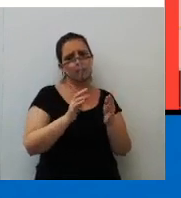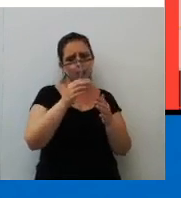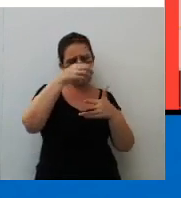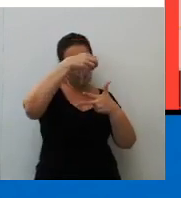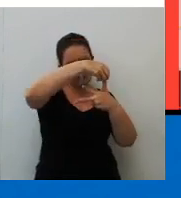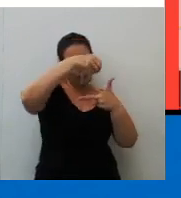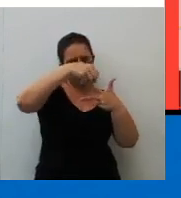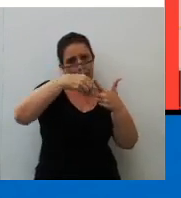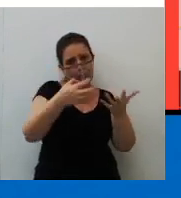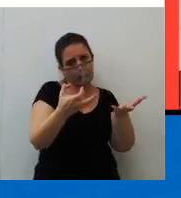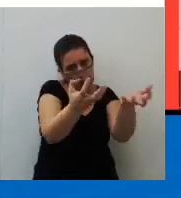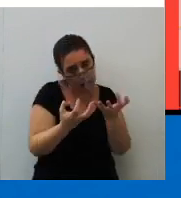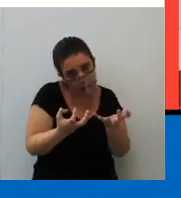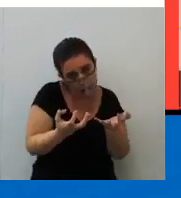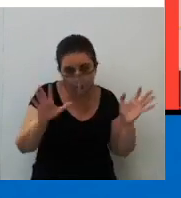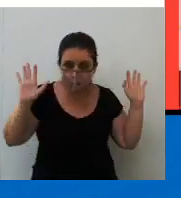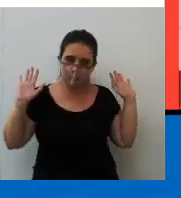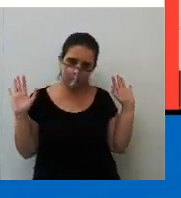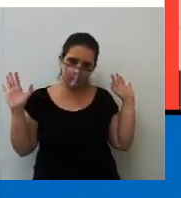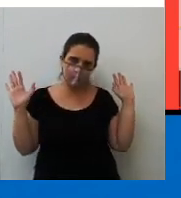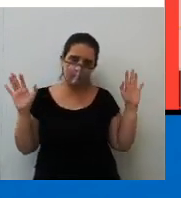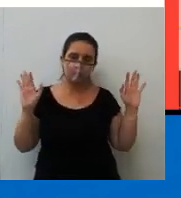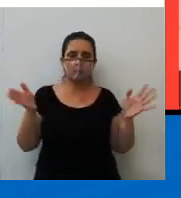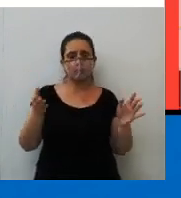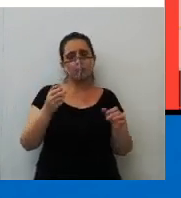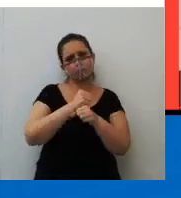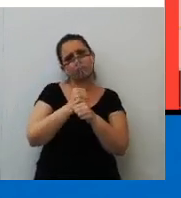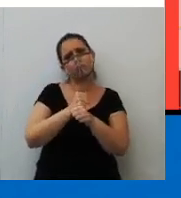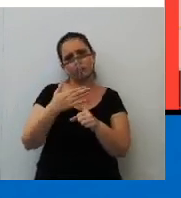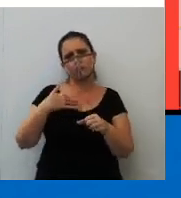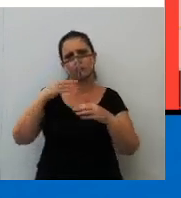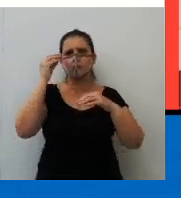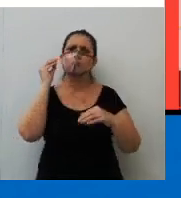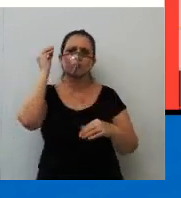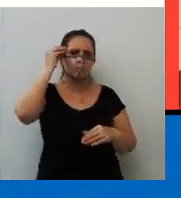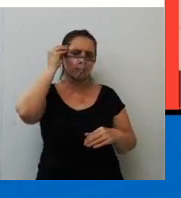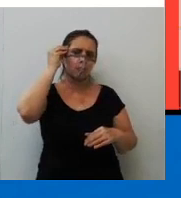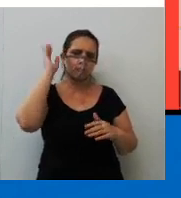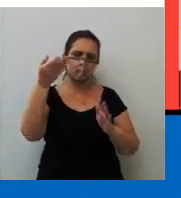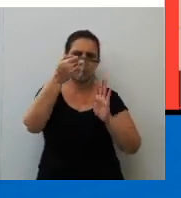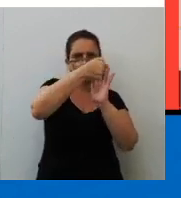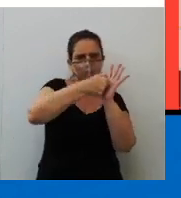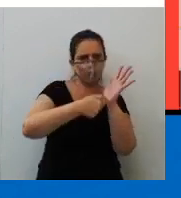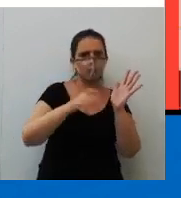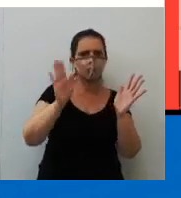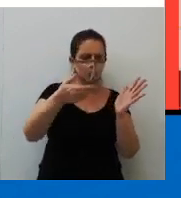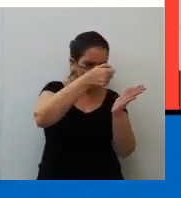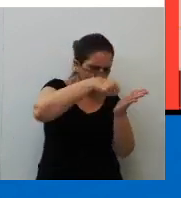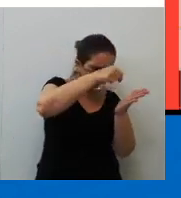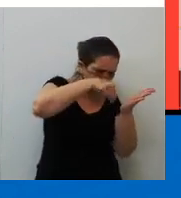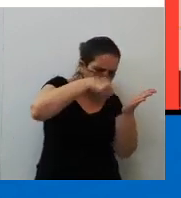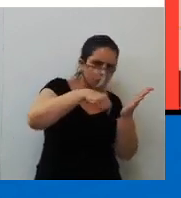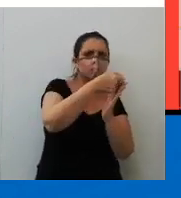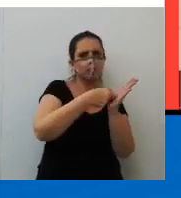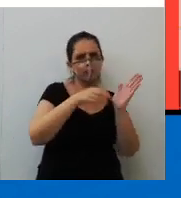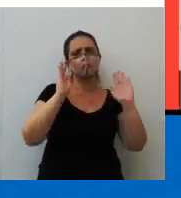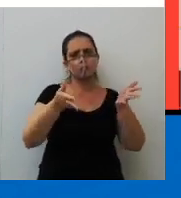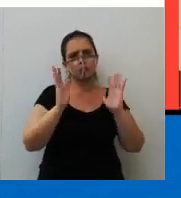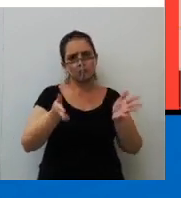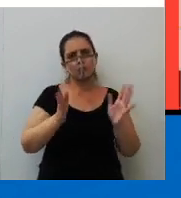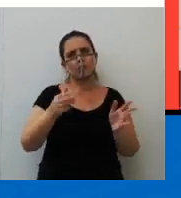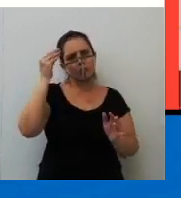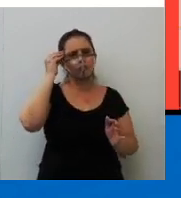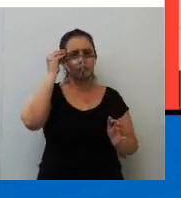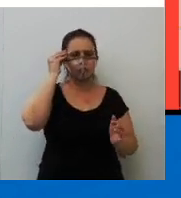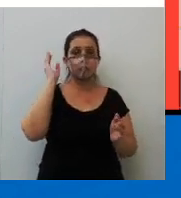Enem quer. Agora sim, pessoal. Eu já tenho aí alguns anos de experiência com redação. De correção de redação também. Então, assim.